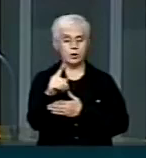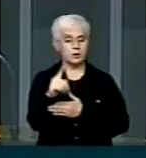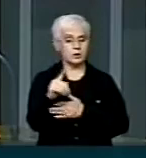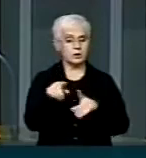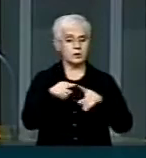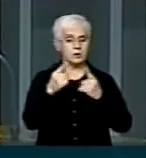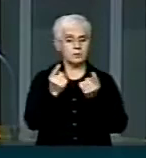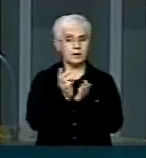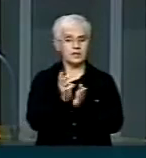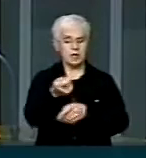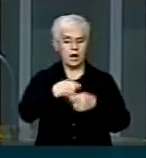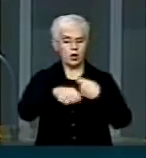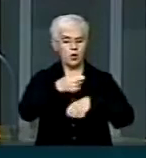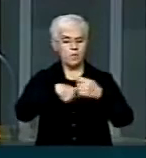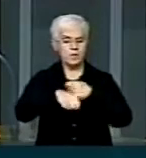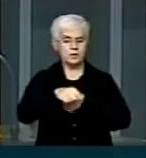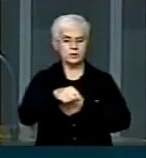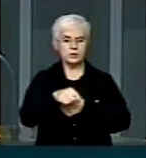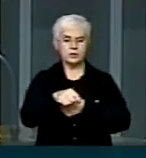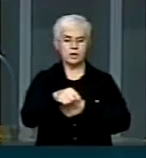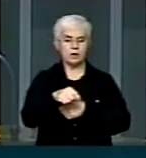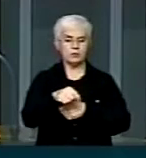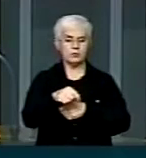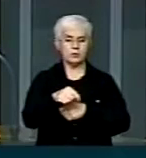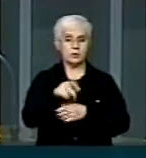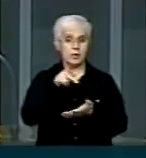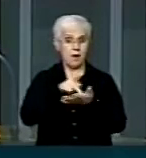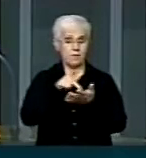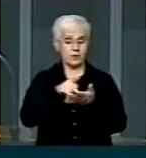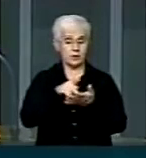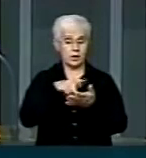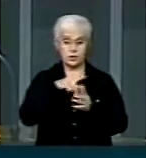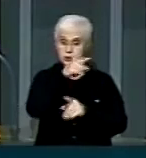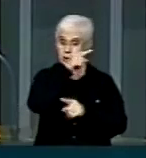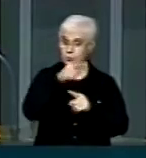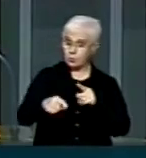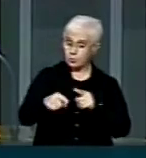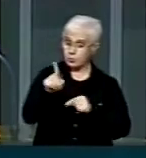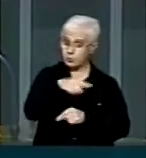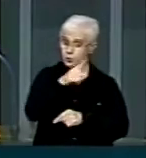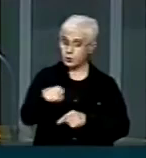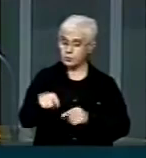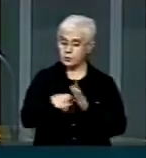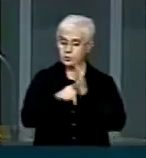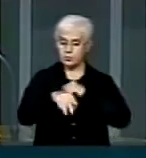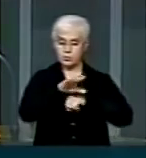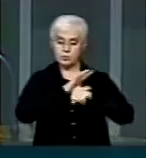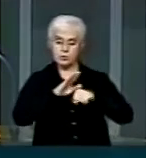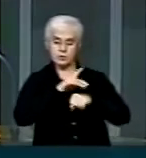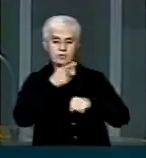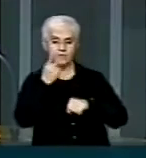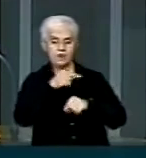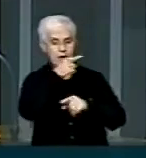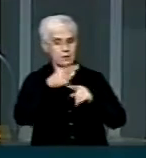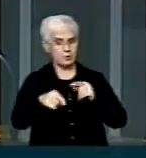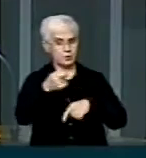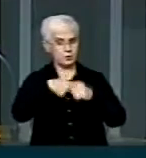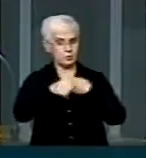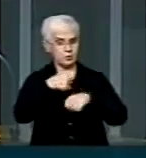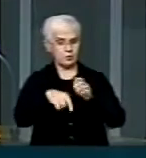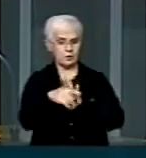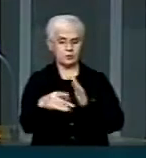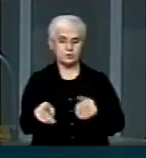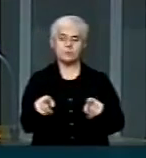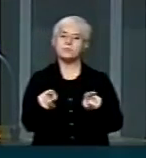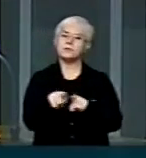há comercialização rigorosamente proibida, inclusive pela própria Constituição Federal. Além